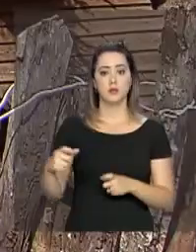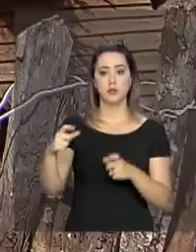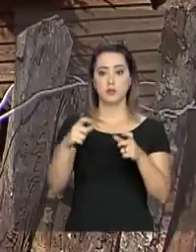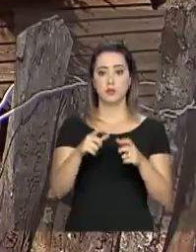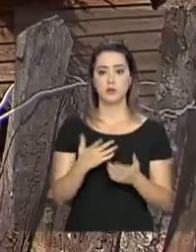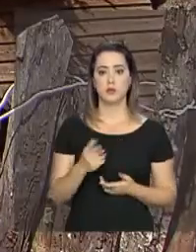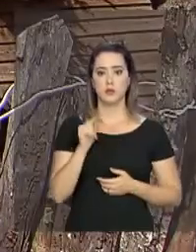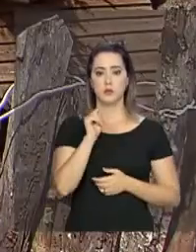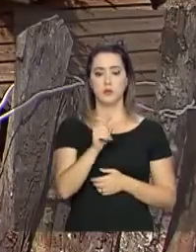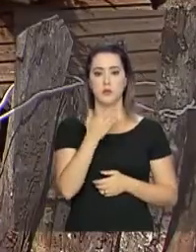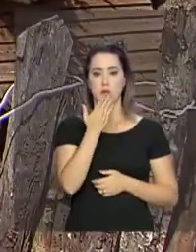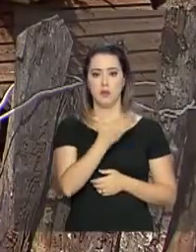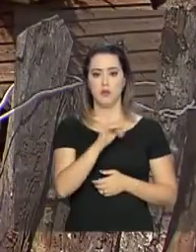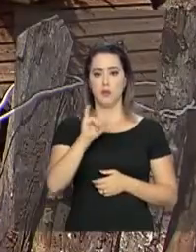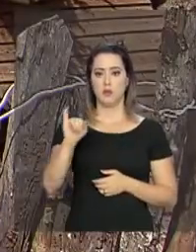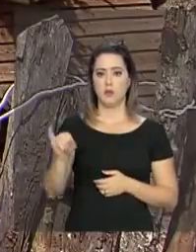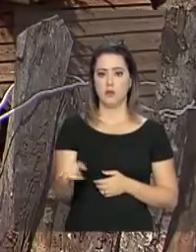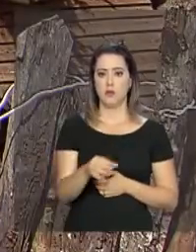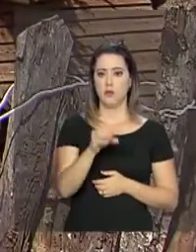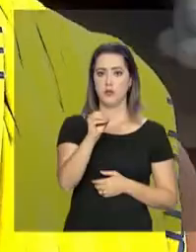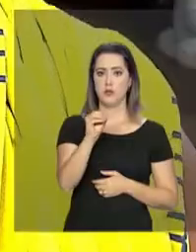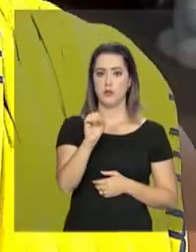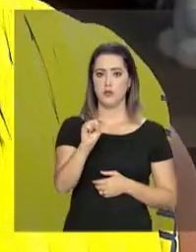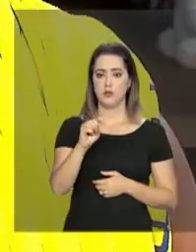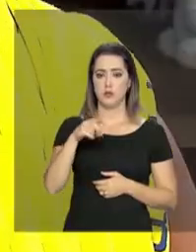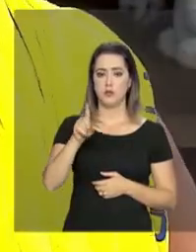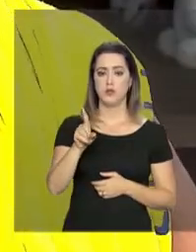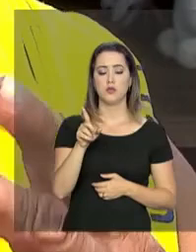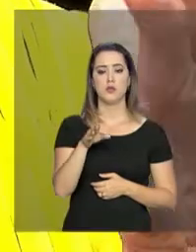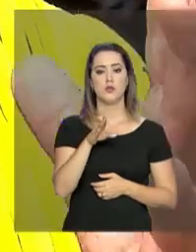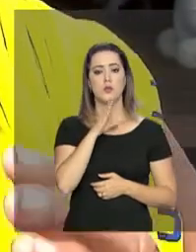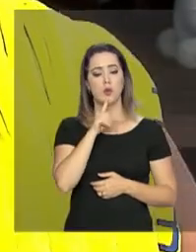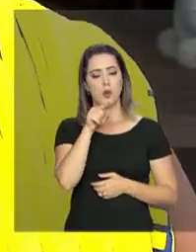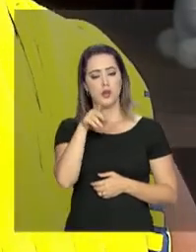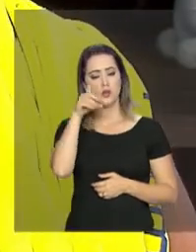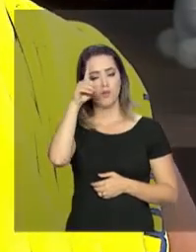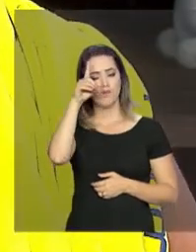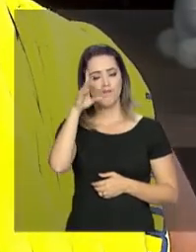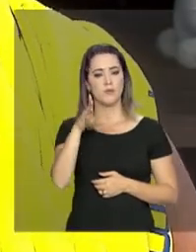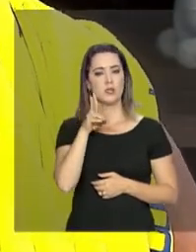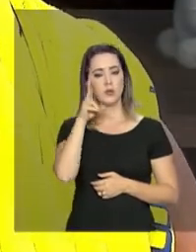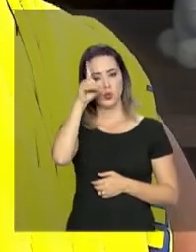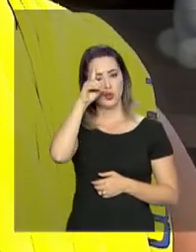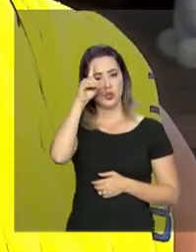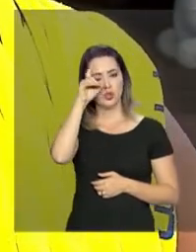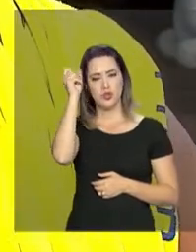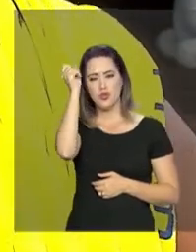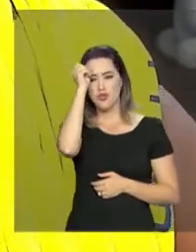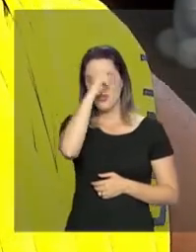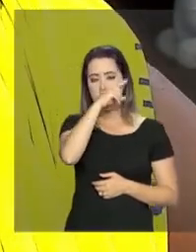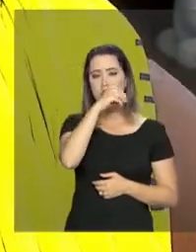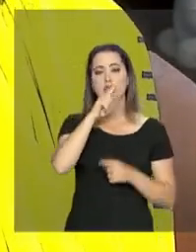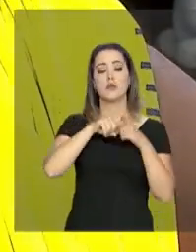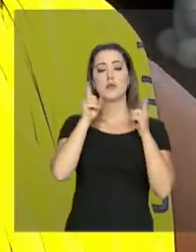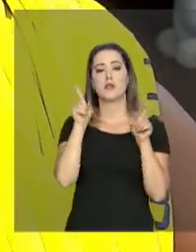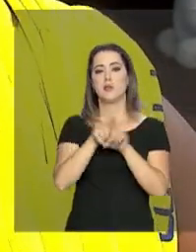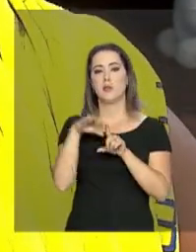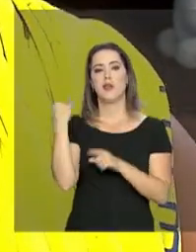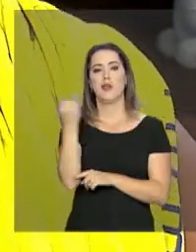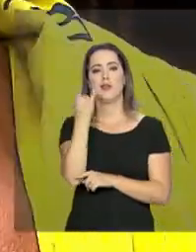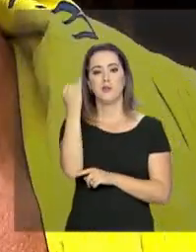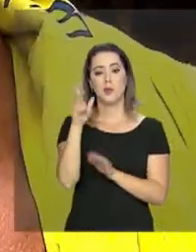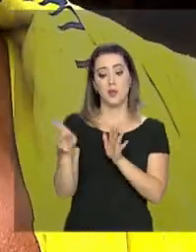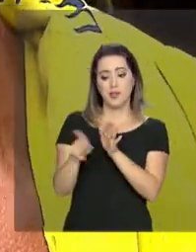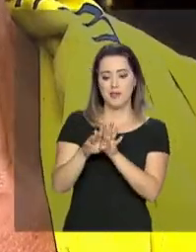O pequeno produtor José, nascido no local, conhece os dias difíceis, mas também o valor dos frutos da